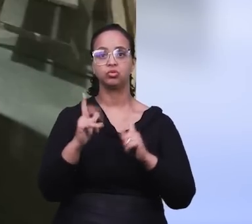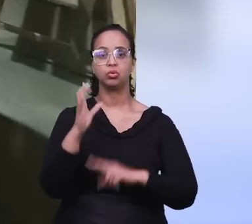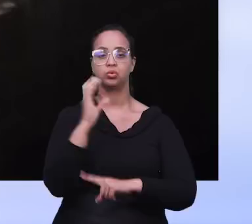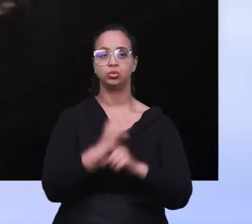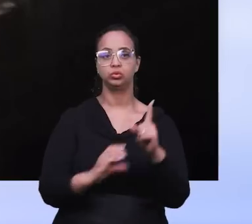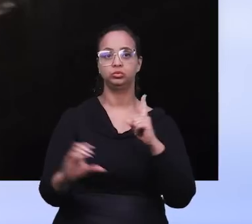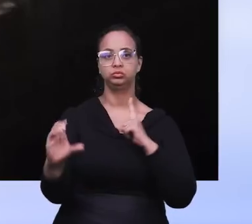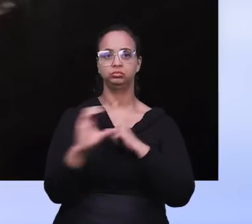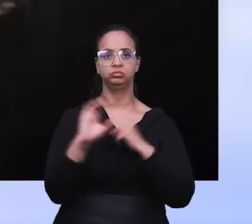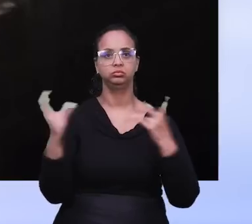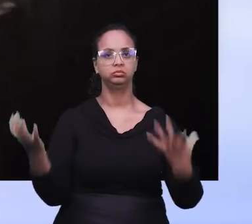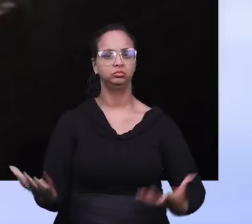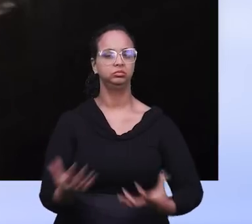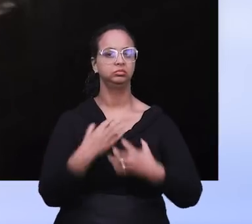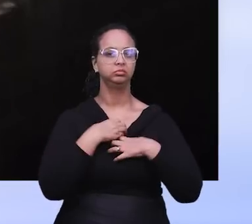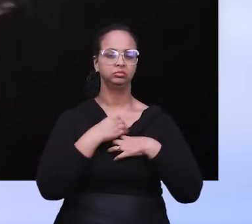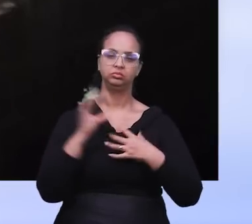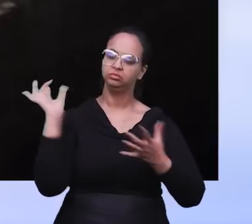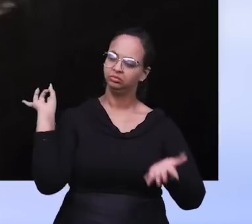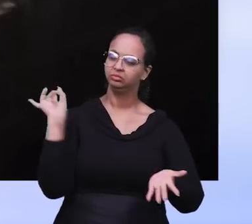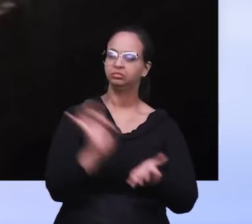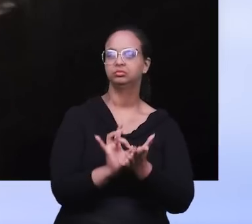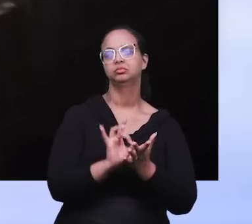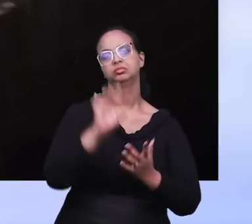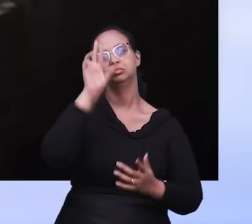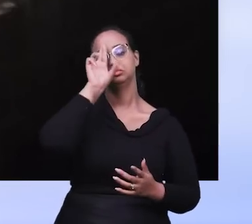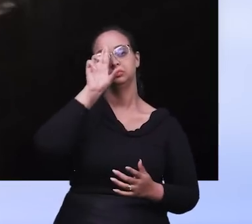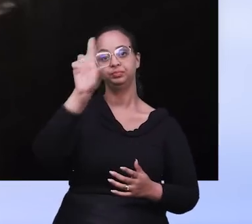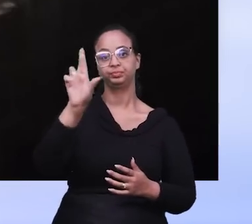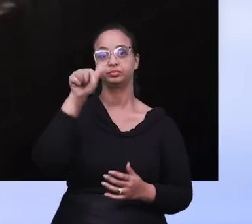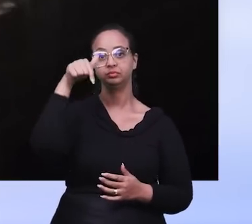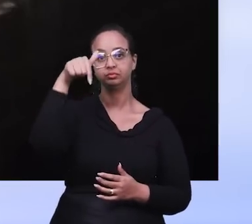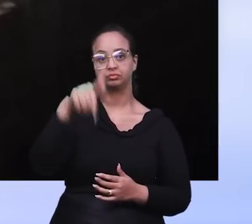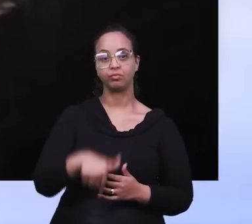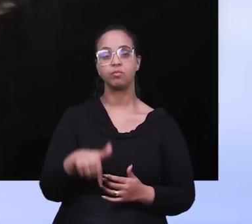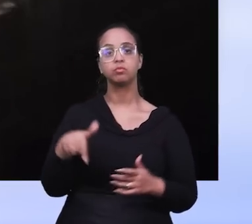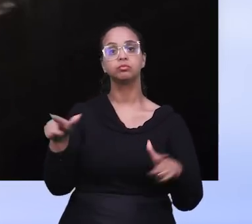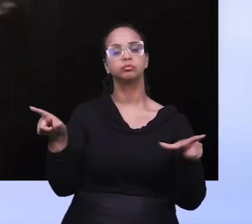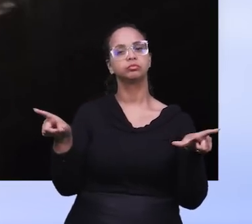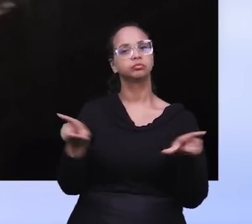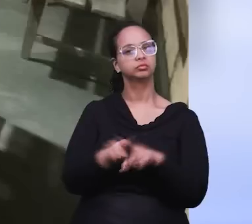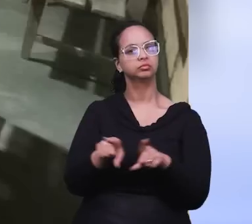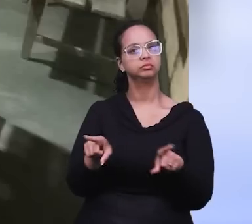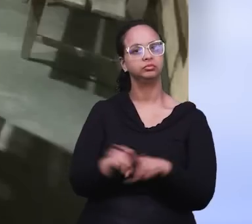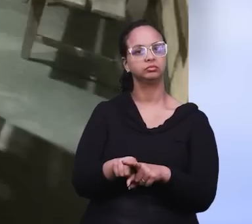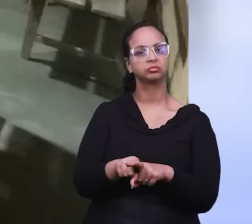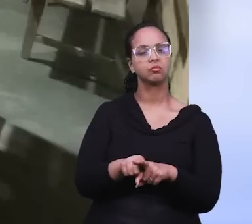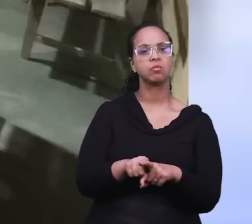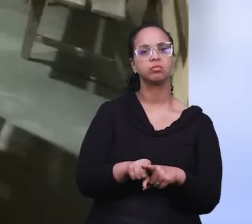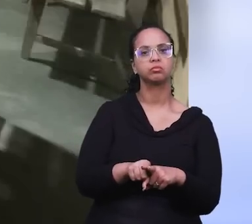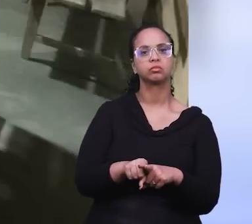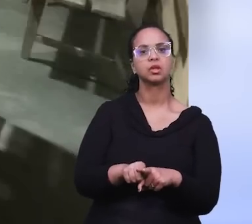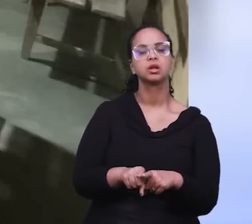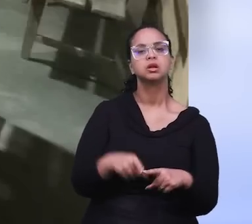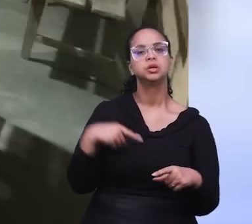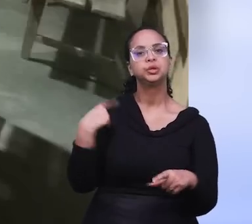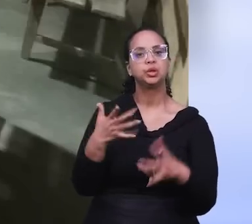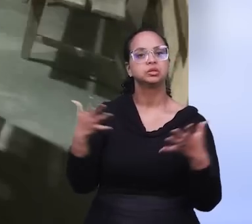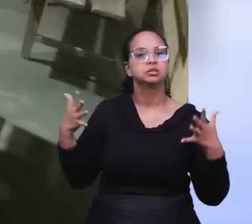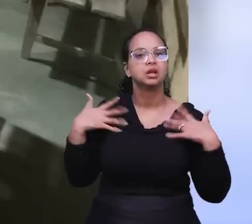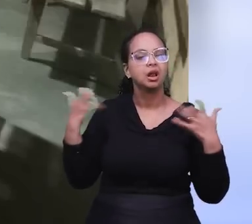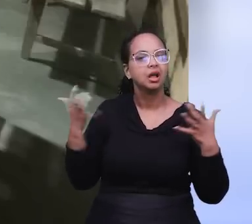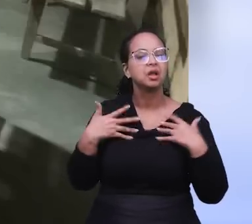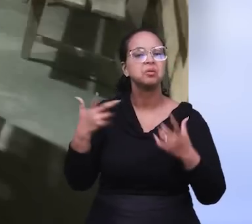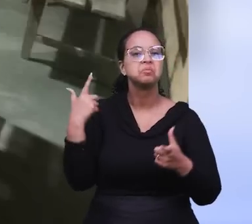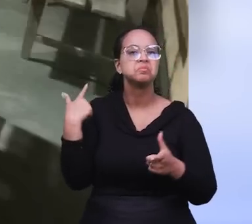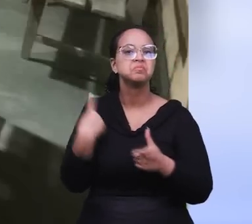um culto onde sentimos a presença real do Senhor no nosso meio. E nos alegramos